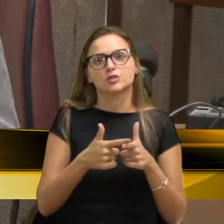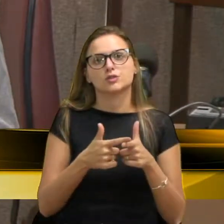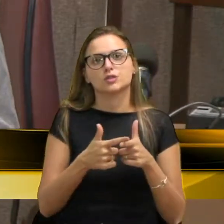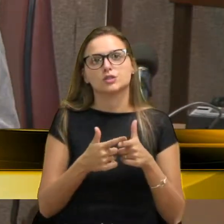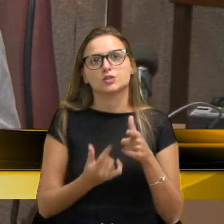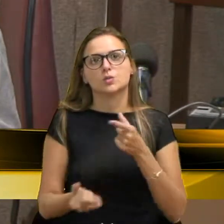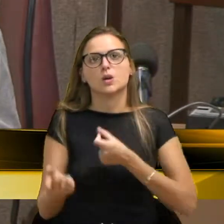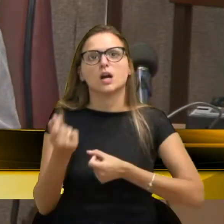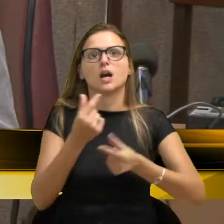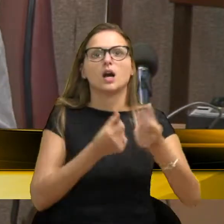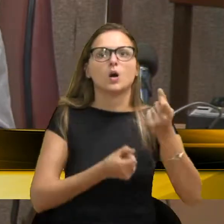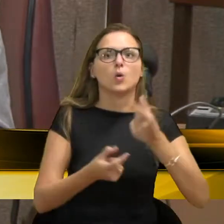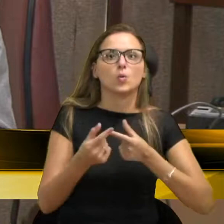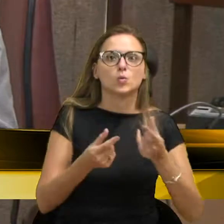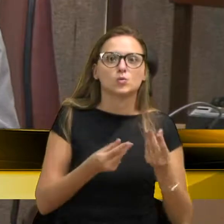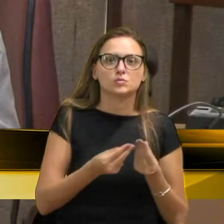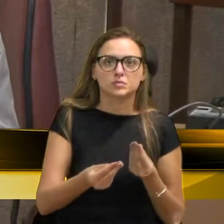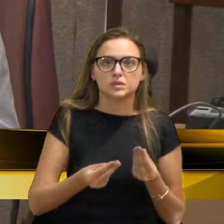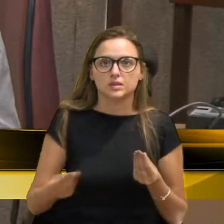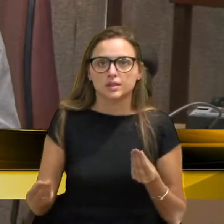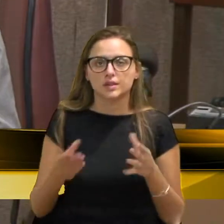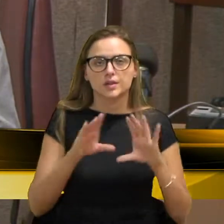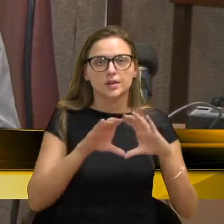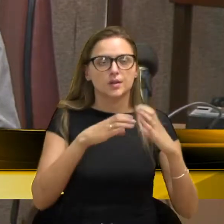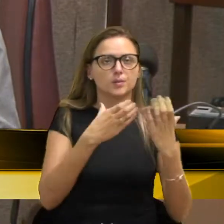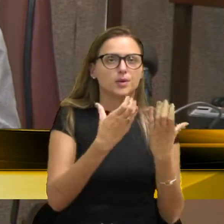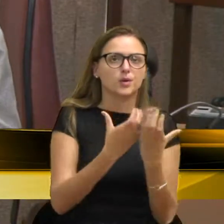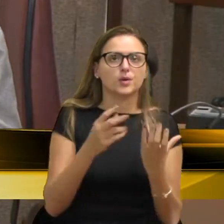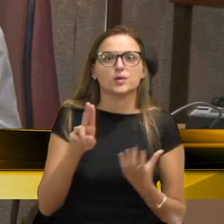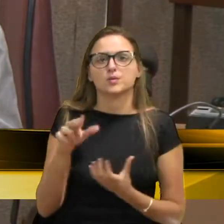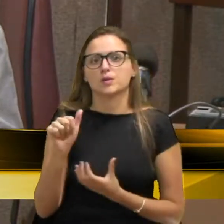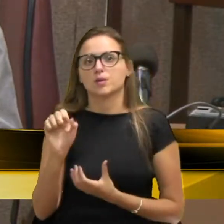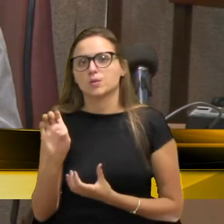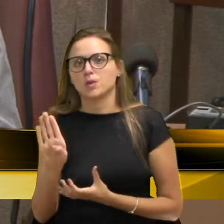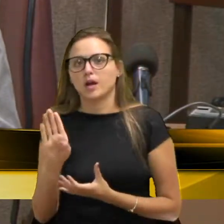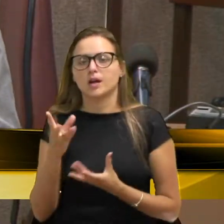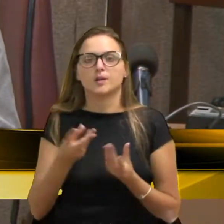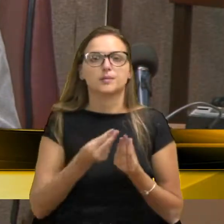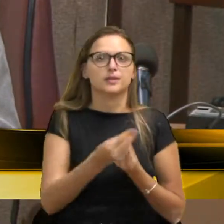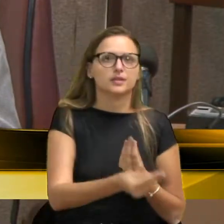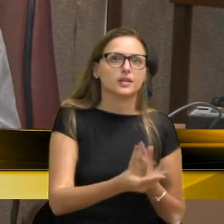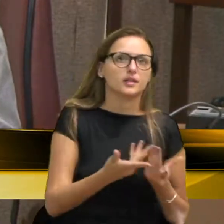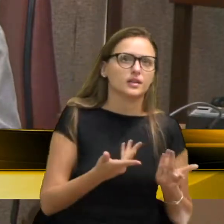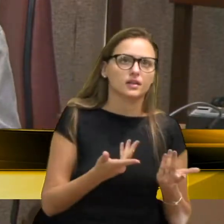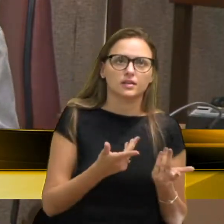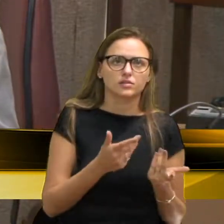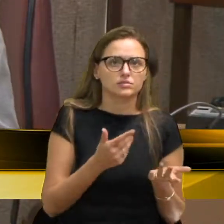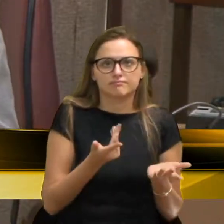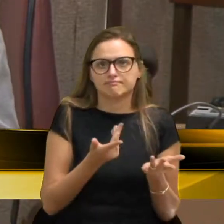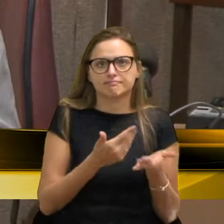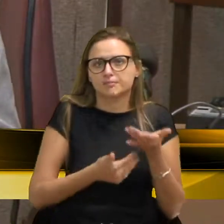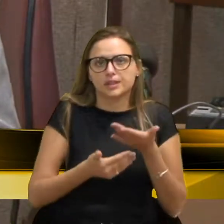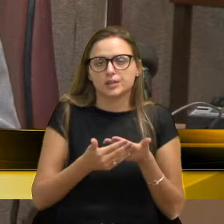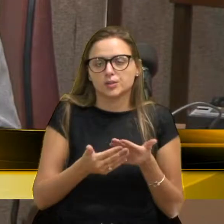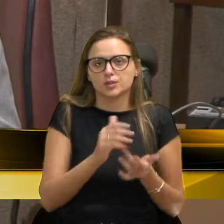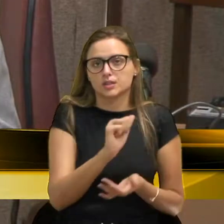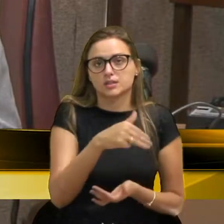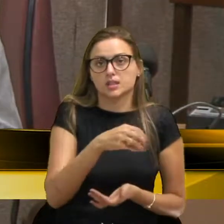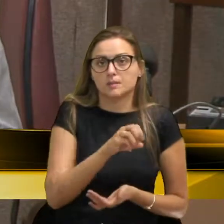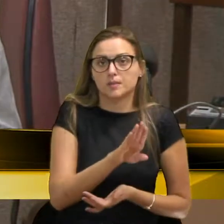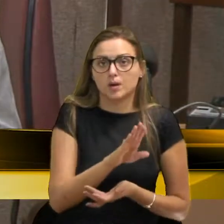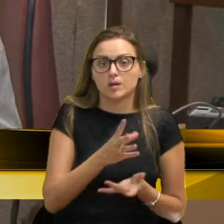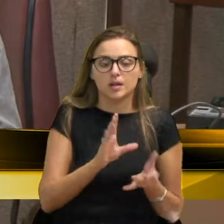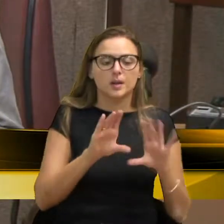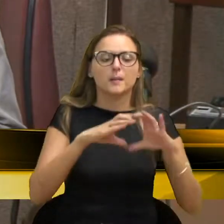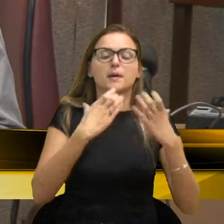que fossem distribuídos alguns ingressos às comunidades, entregando para a UAB, entregando para a PAI, enfim, entregando para as comunidades número